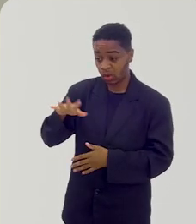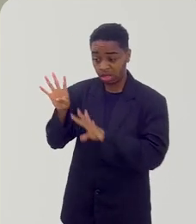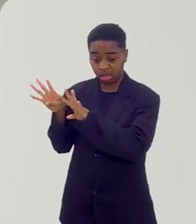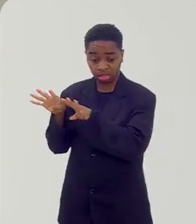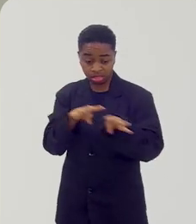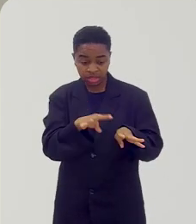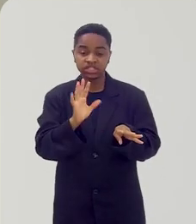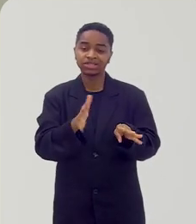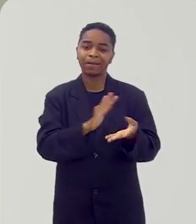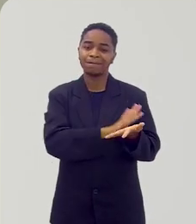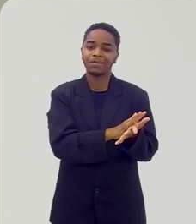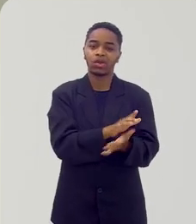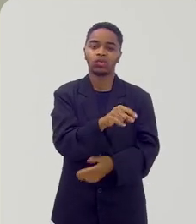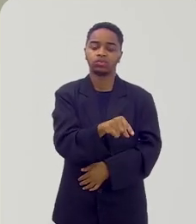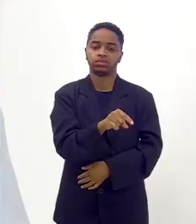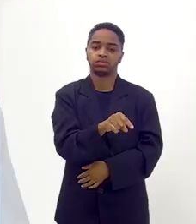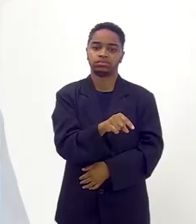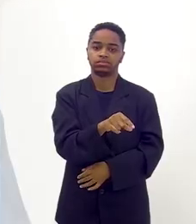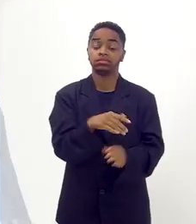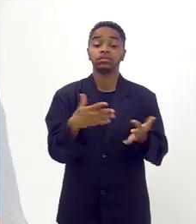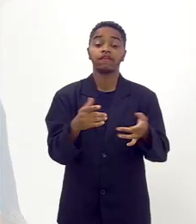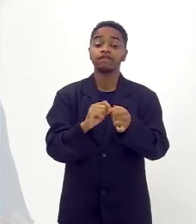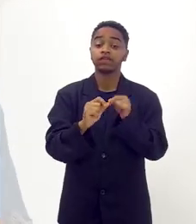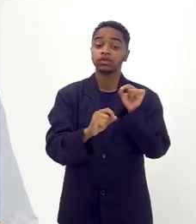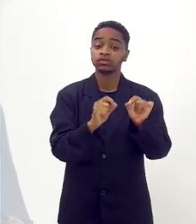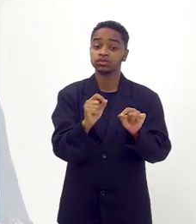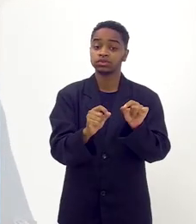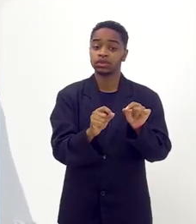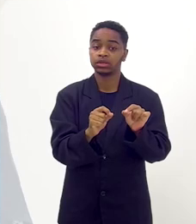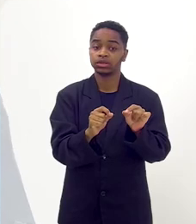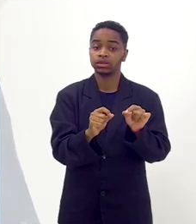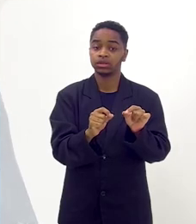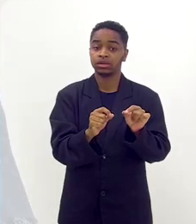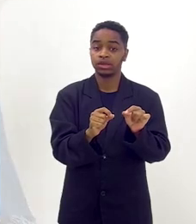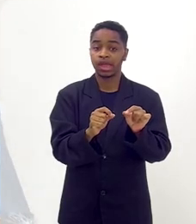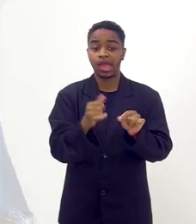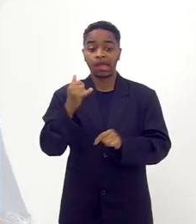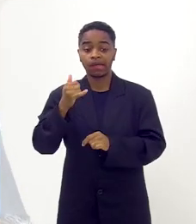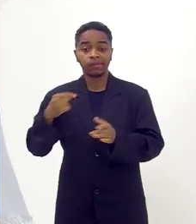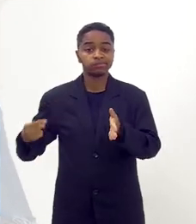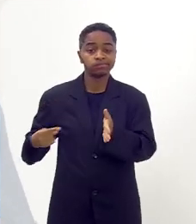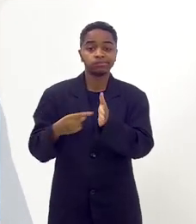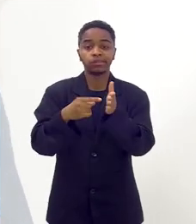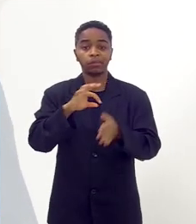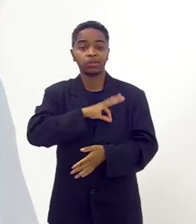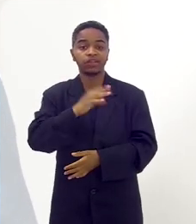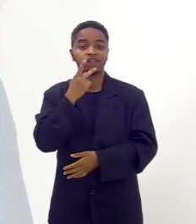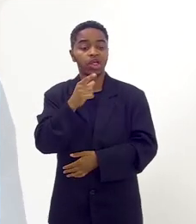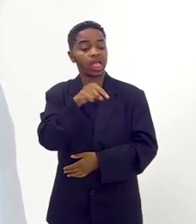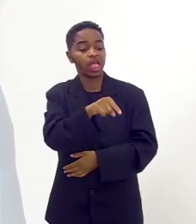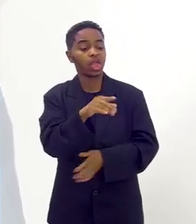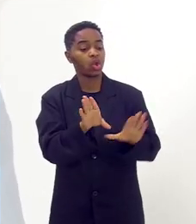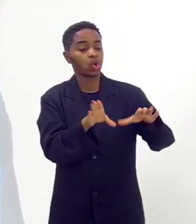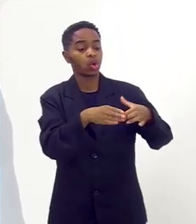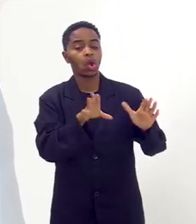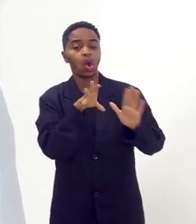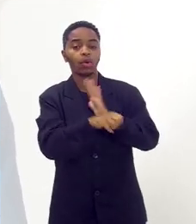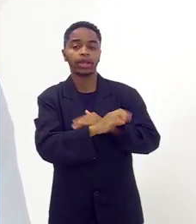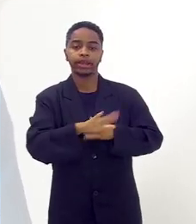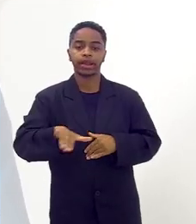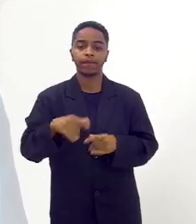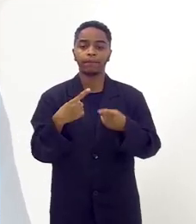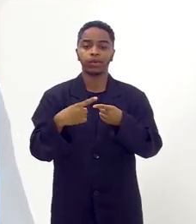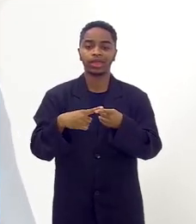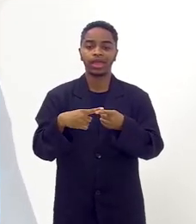tinham preconceito com os ciganos, o que eles faziam? Davam parte da polícia que tinham sequestrado uma criança.